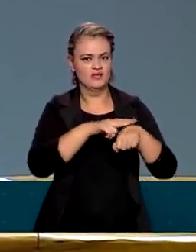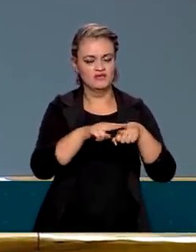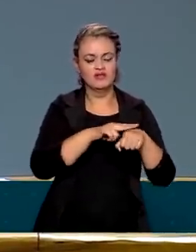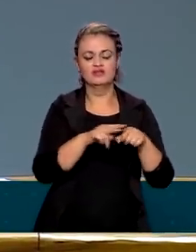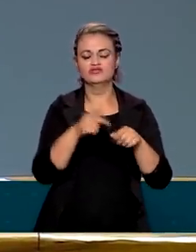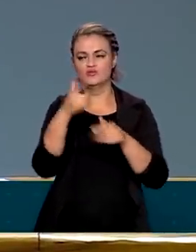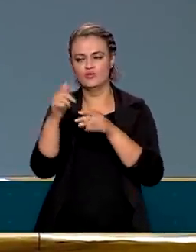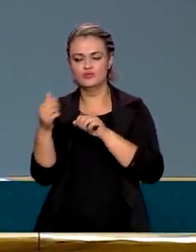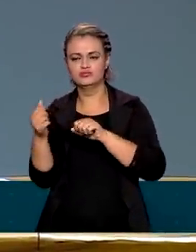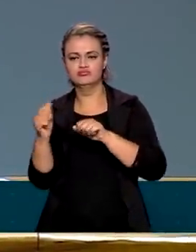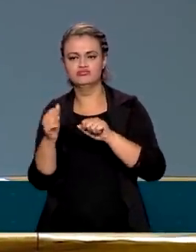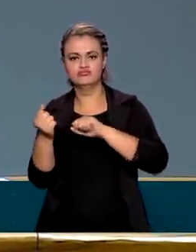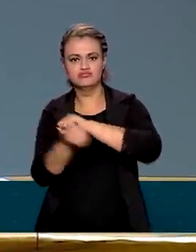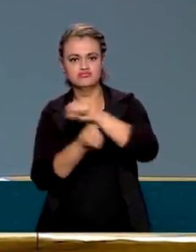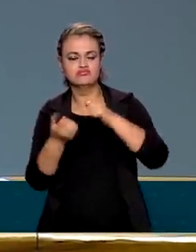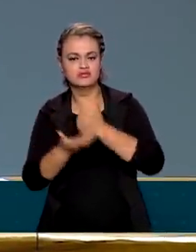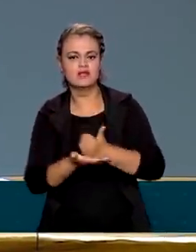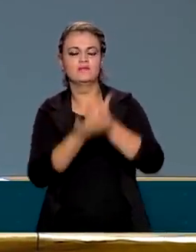mobilizando também